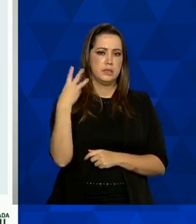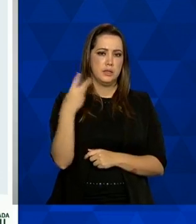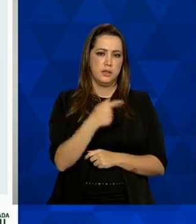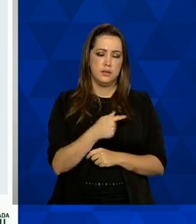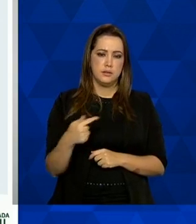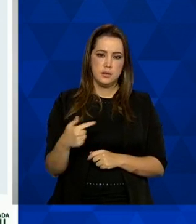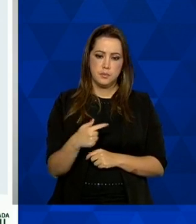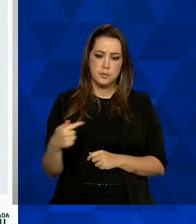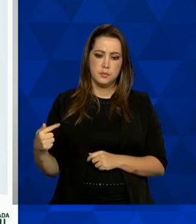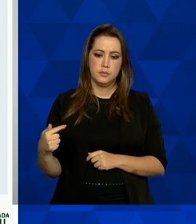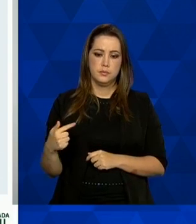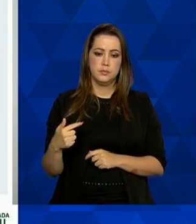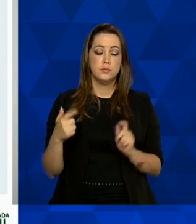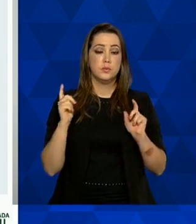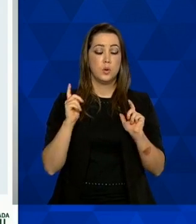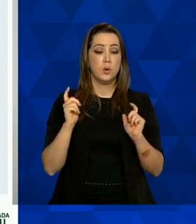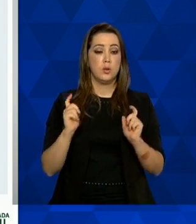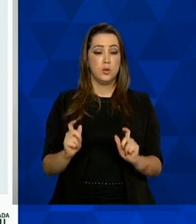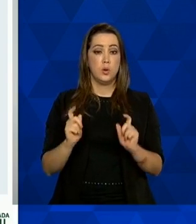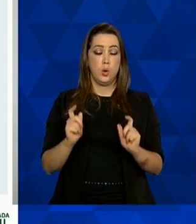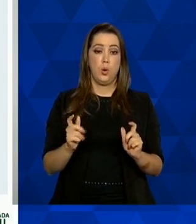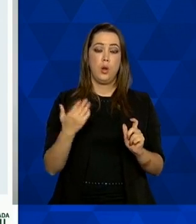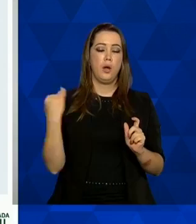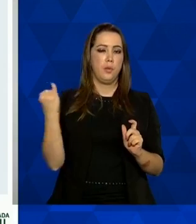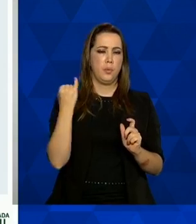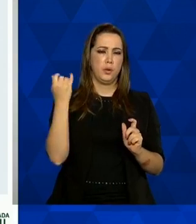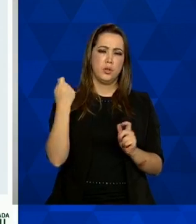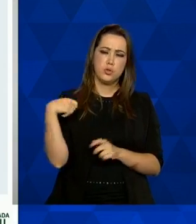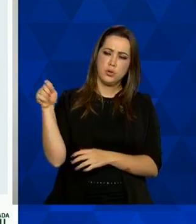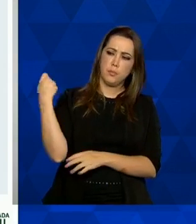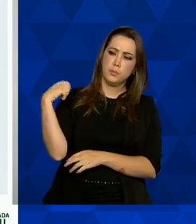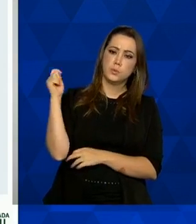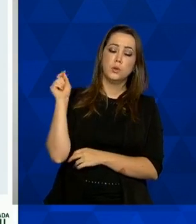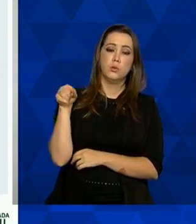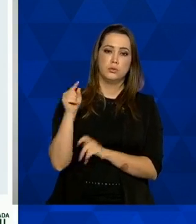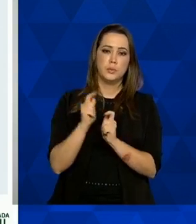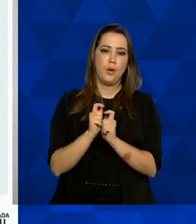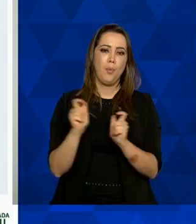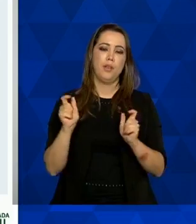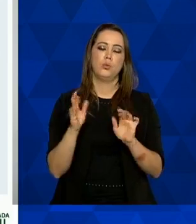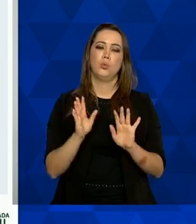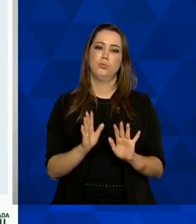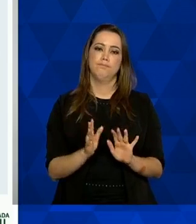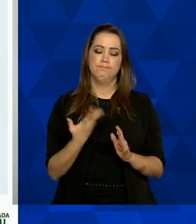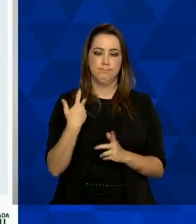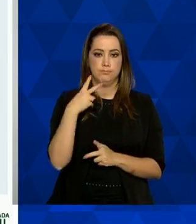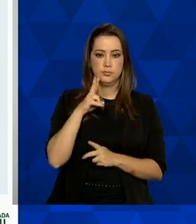e a região montropolitana de Porto Alegre um pequeno aumento e uma tendência